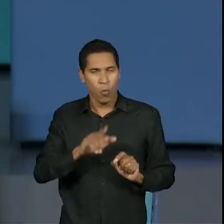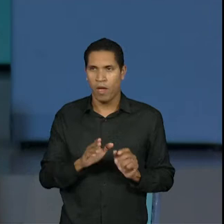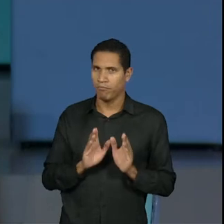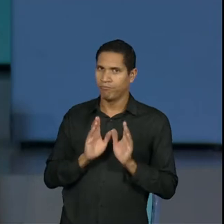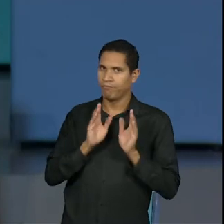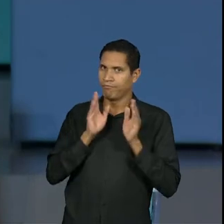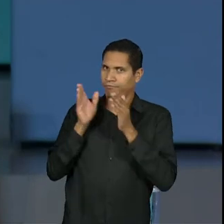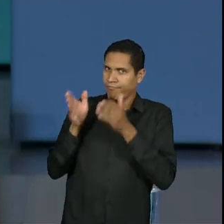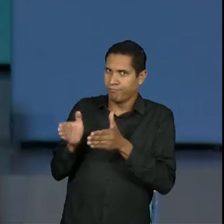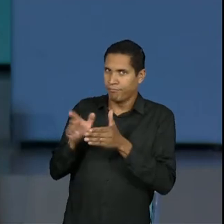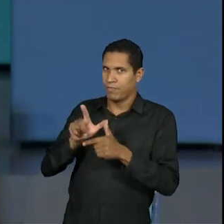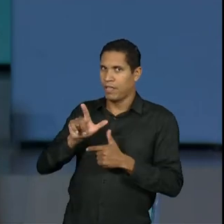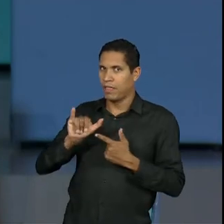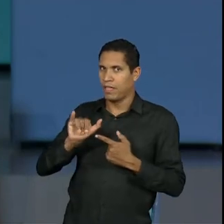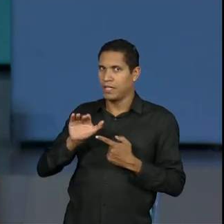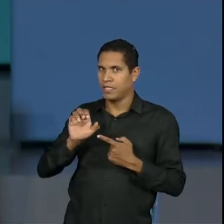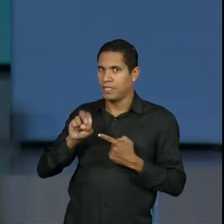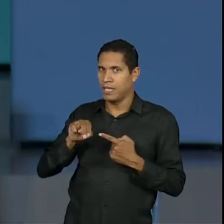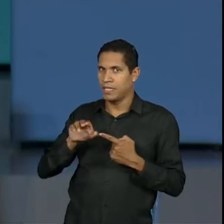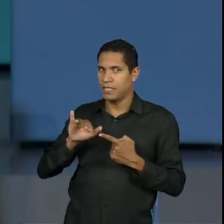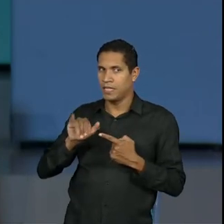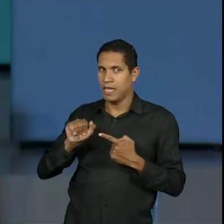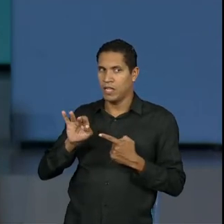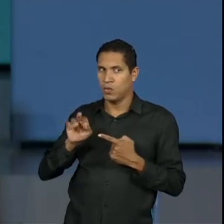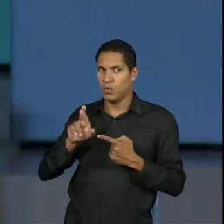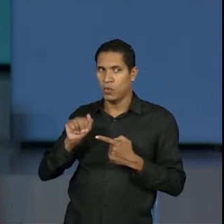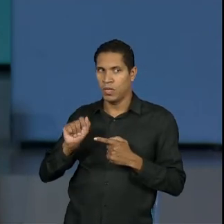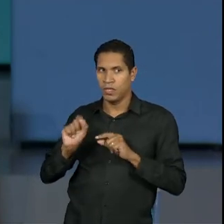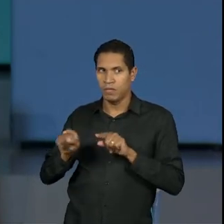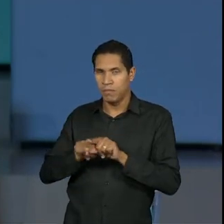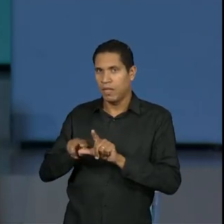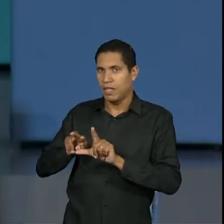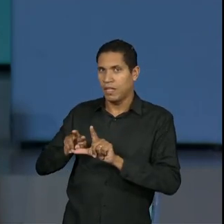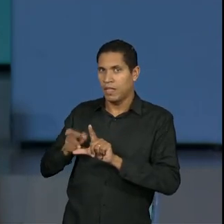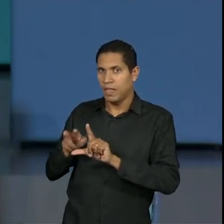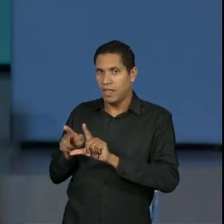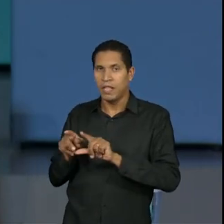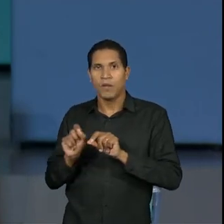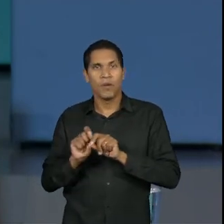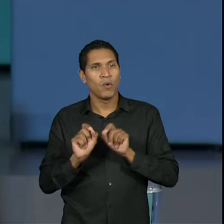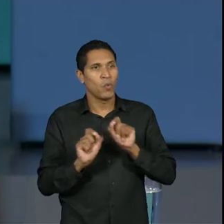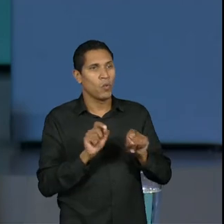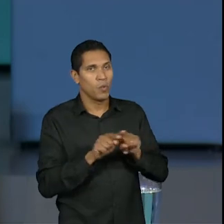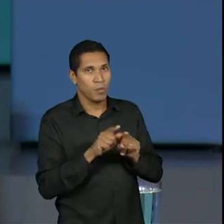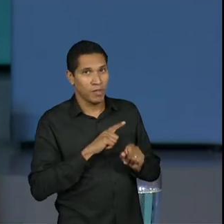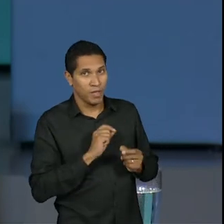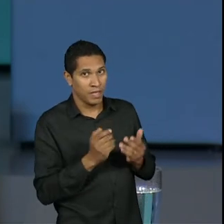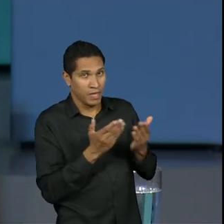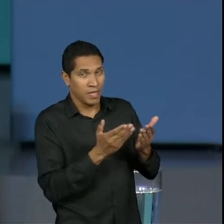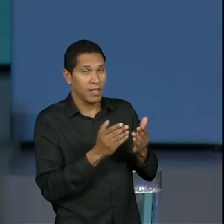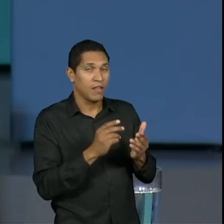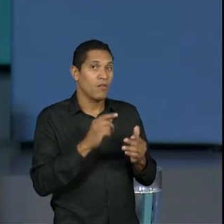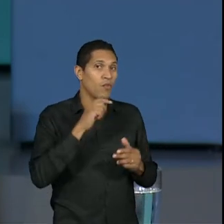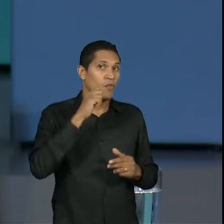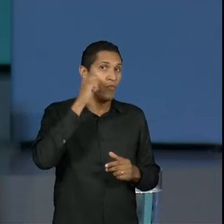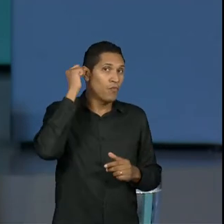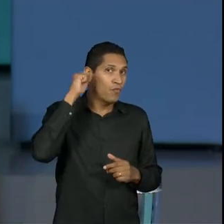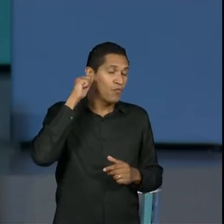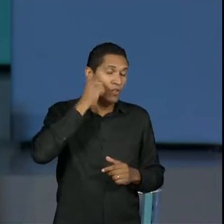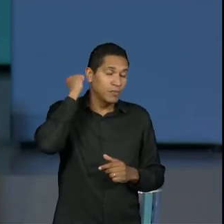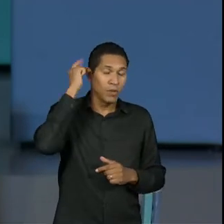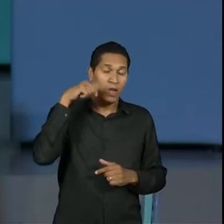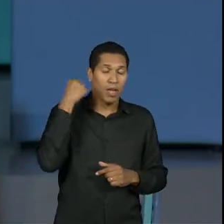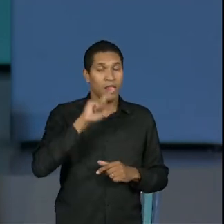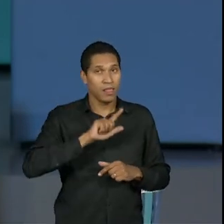licenciatura e nem para o eixo de negócio e produção, que é o nosso vestibular que vai acontecer em breve, tá bom?